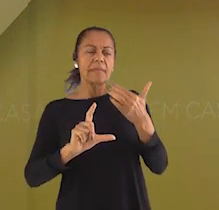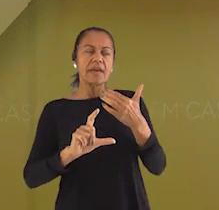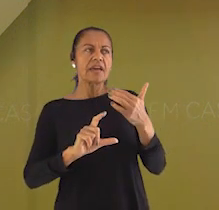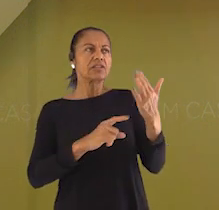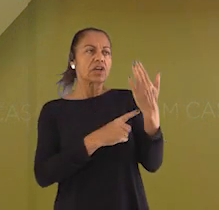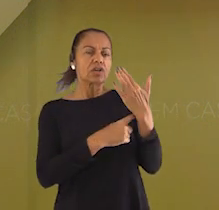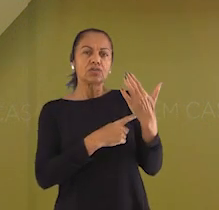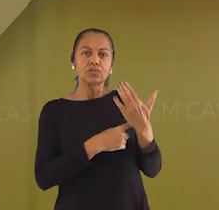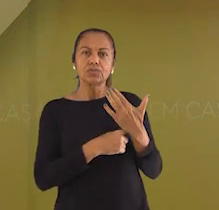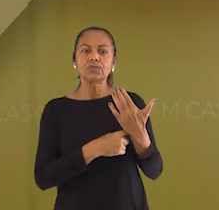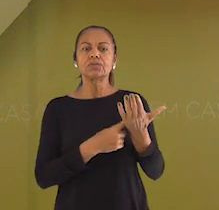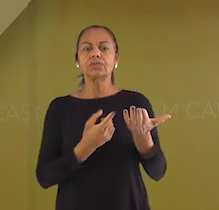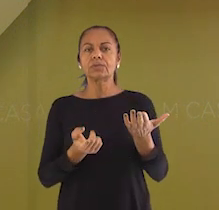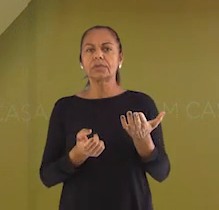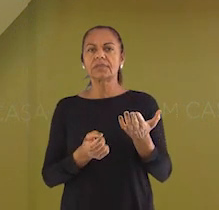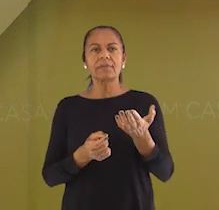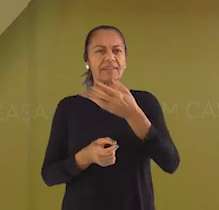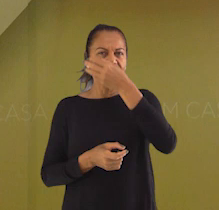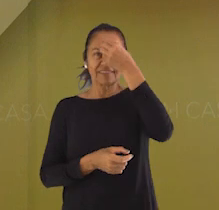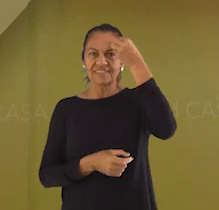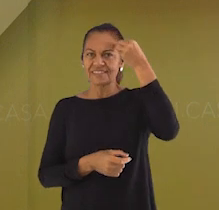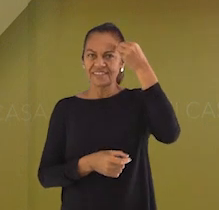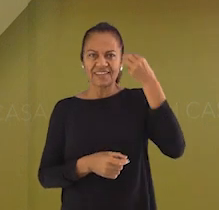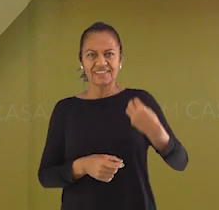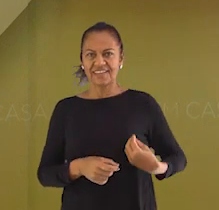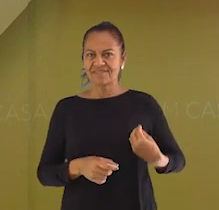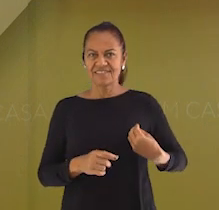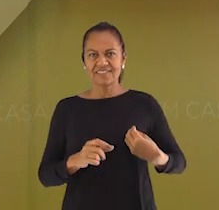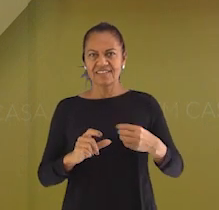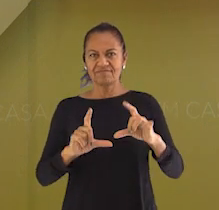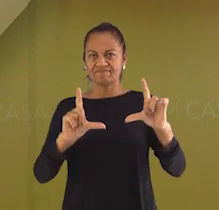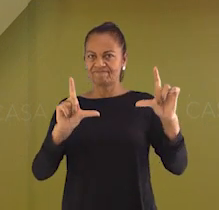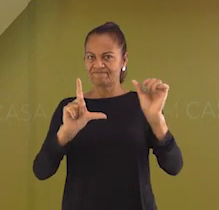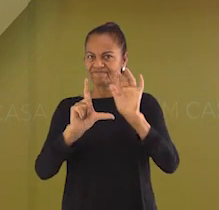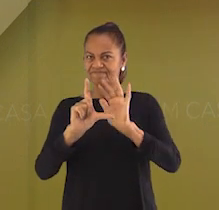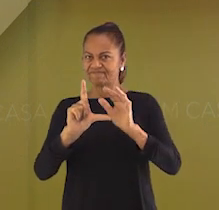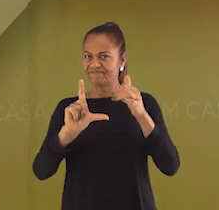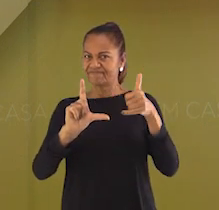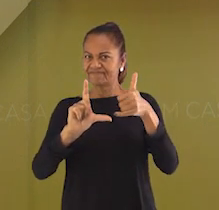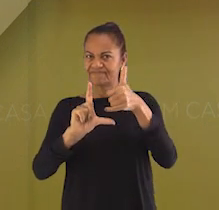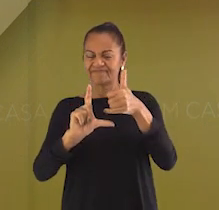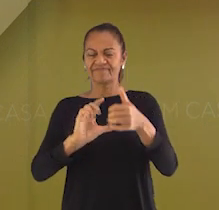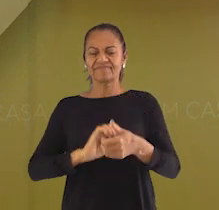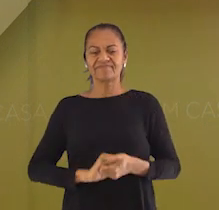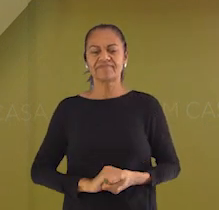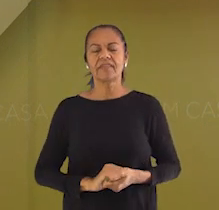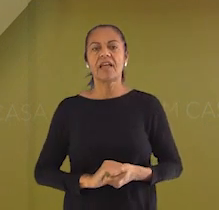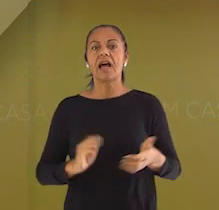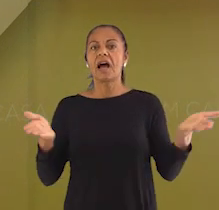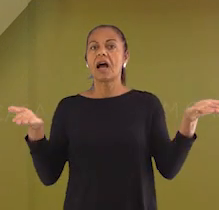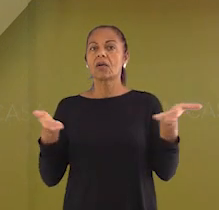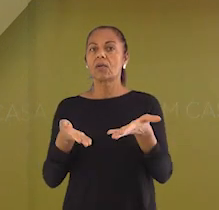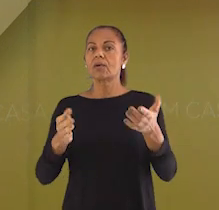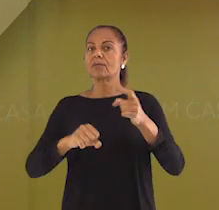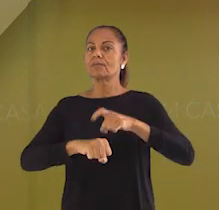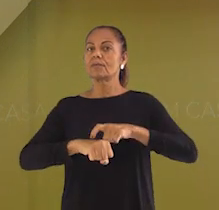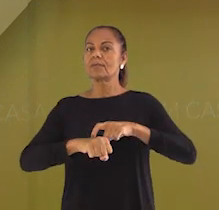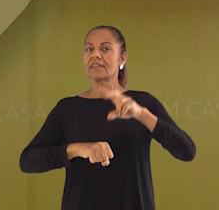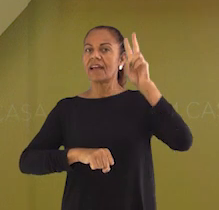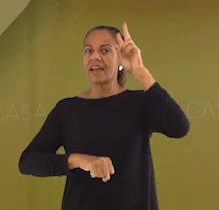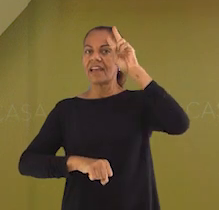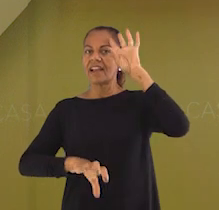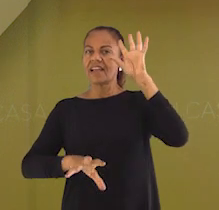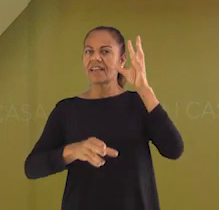responsável e não deixe de registrar sua presença. Chegou a hora da gente relembrar o que estudamos